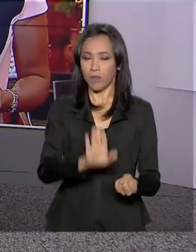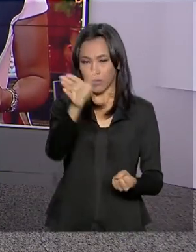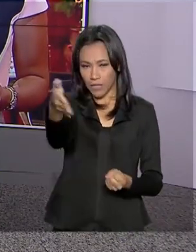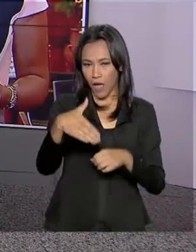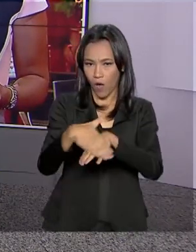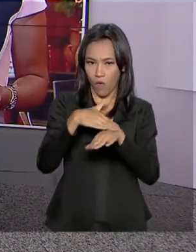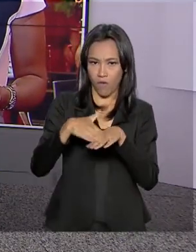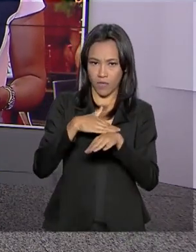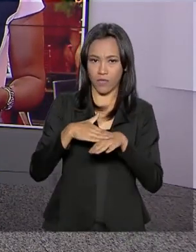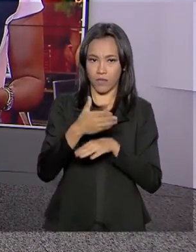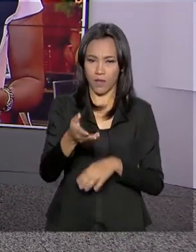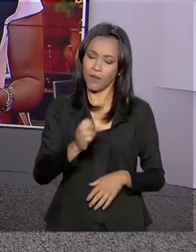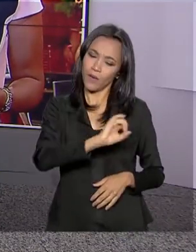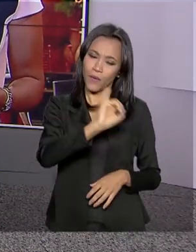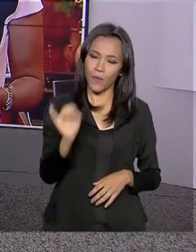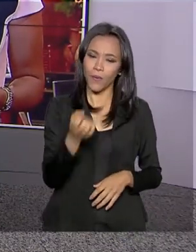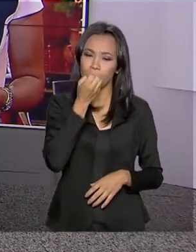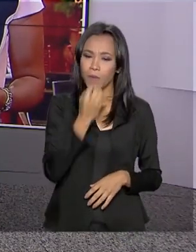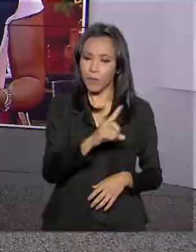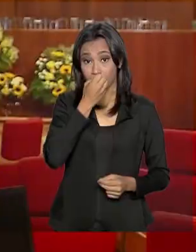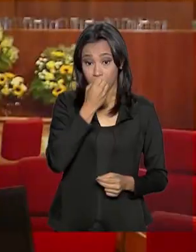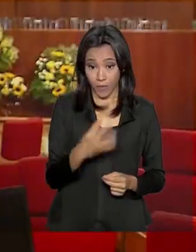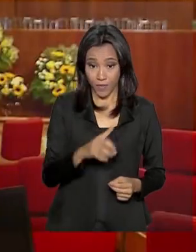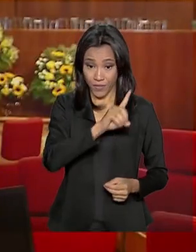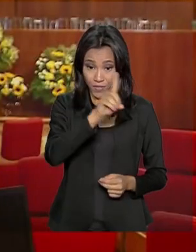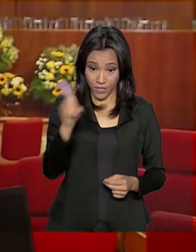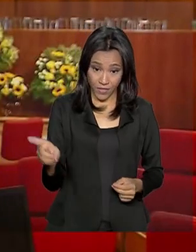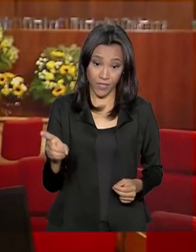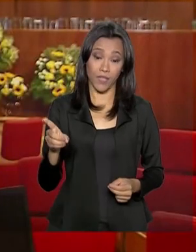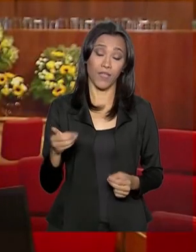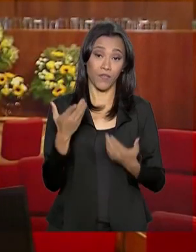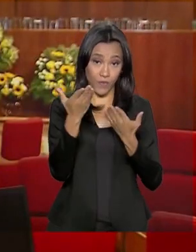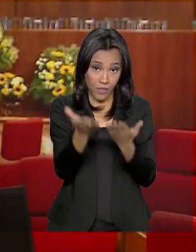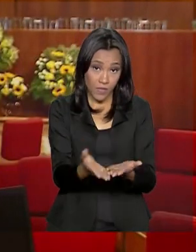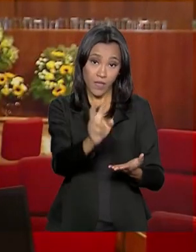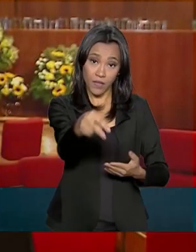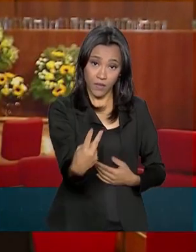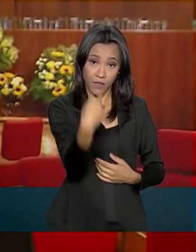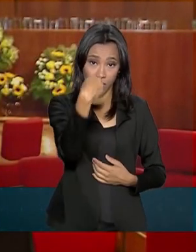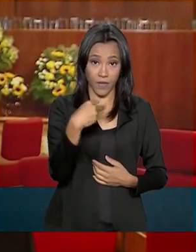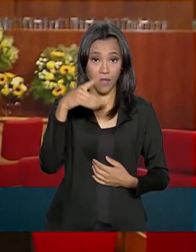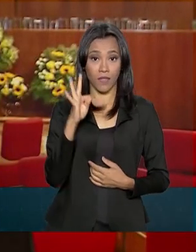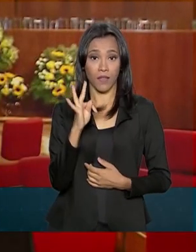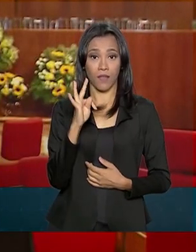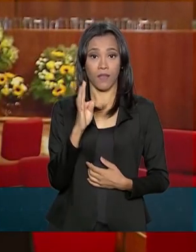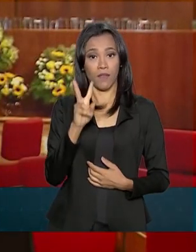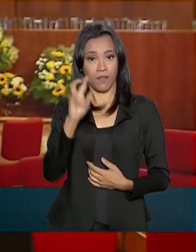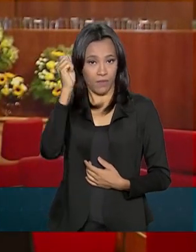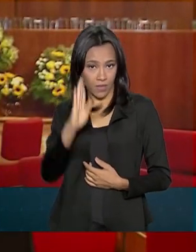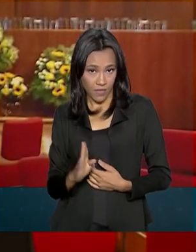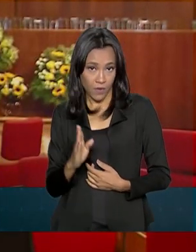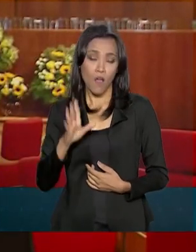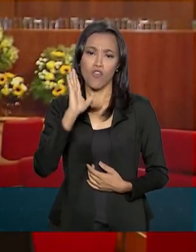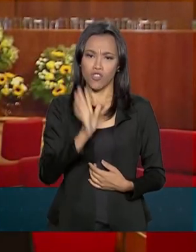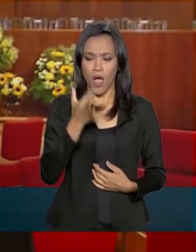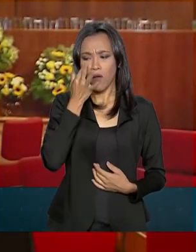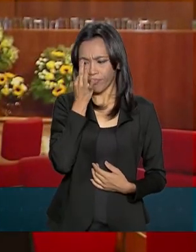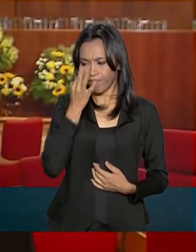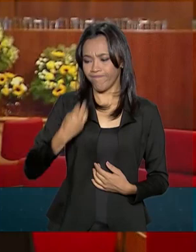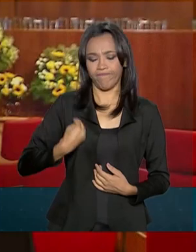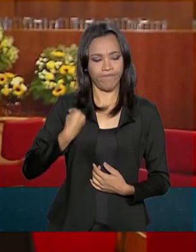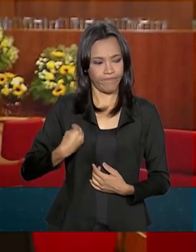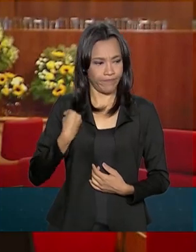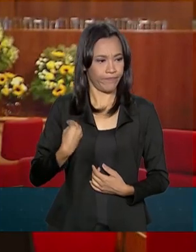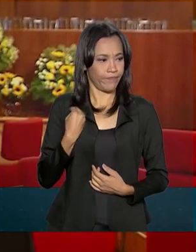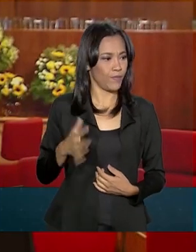repórter Luciana Colares. Olá, Luciana, bom dia pra você. Bom dia pra você que acompanha a TV Brasil. Nós já estamos aqui no local do